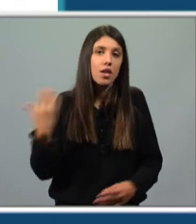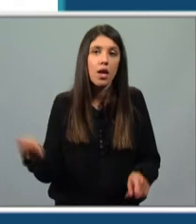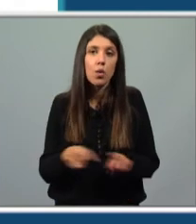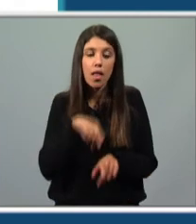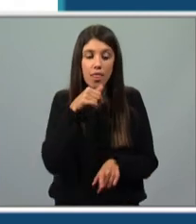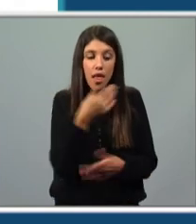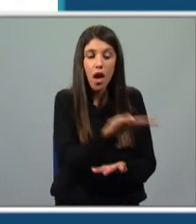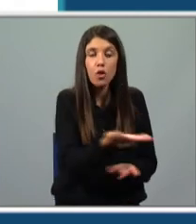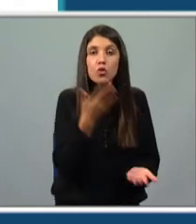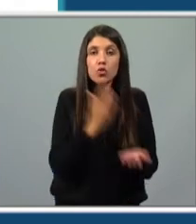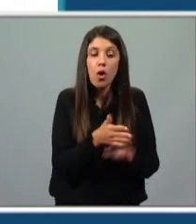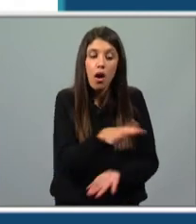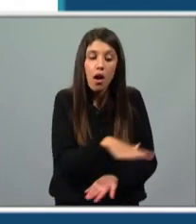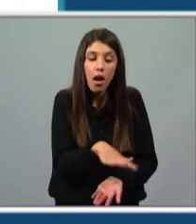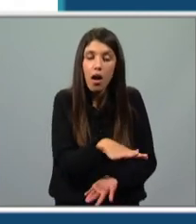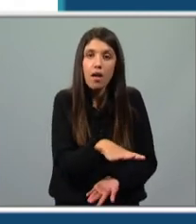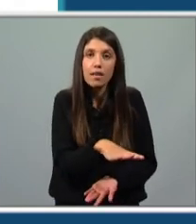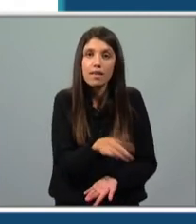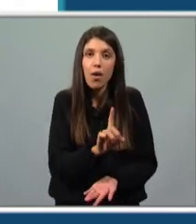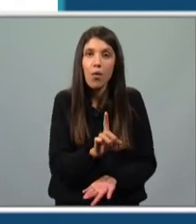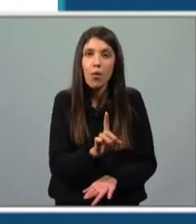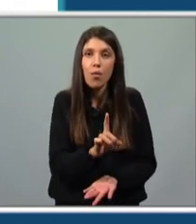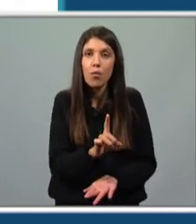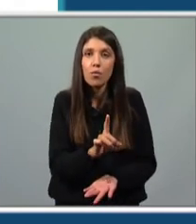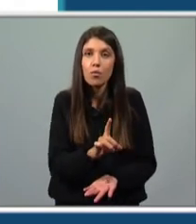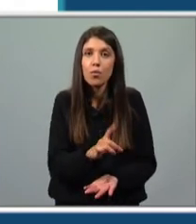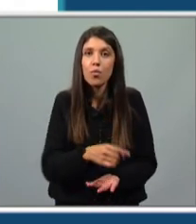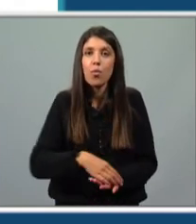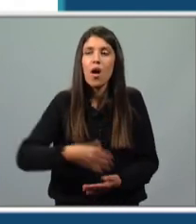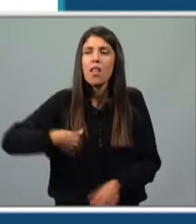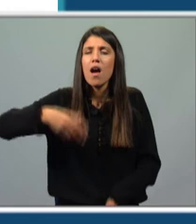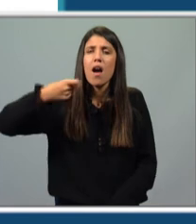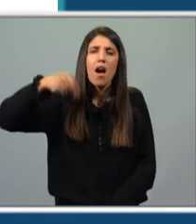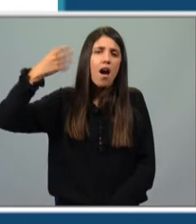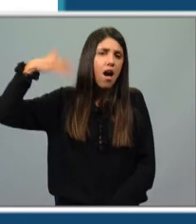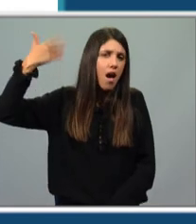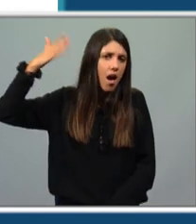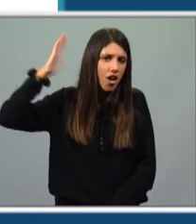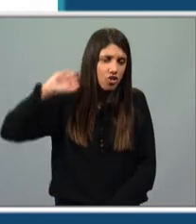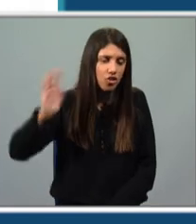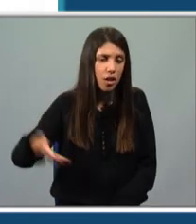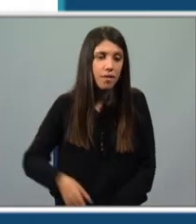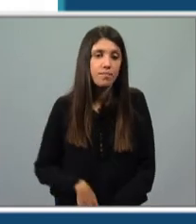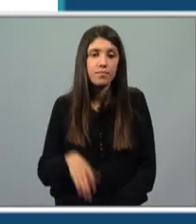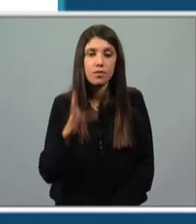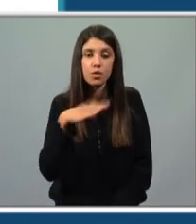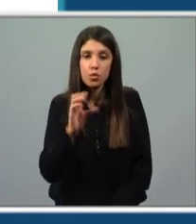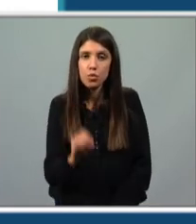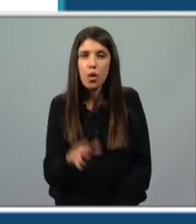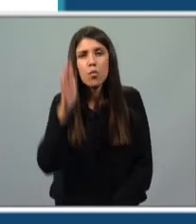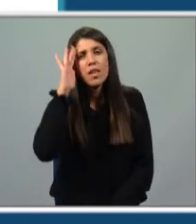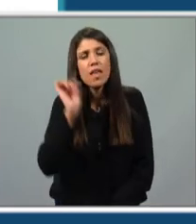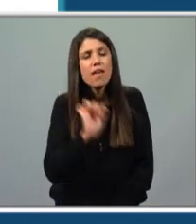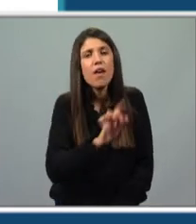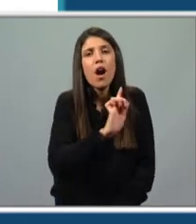sempre só por todo lado, ele anda também desde sempre, há muito tempo. João, qual é essa ideia